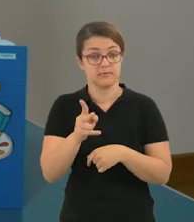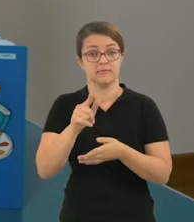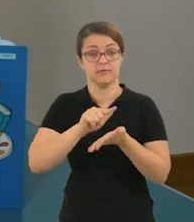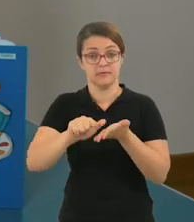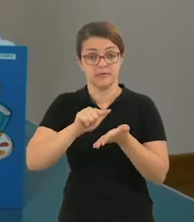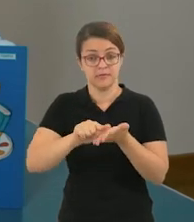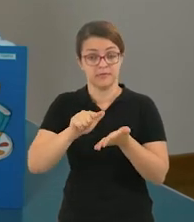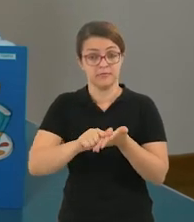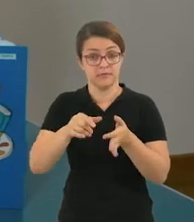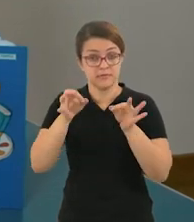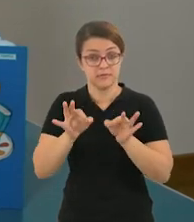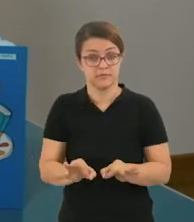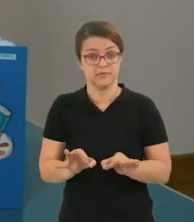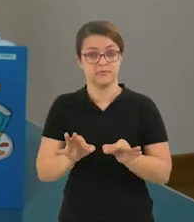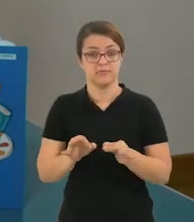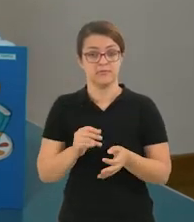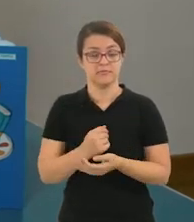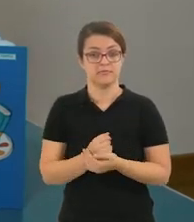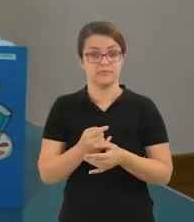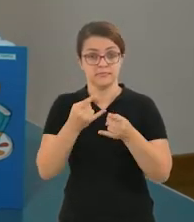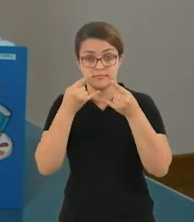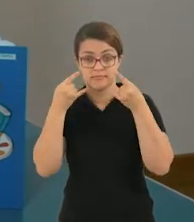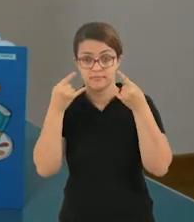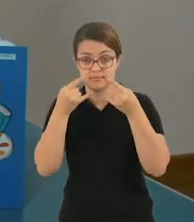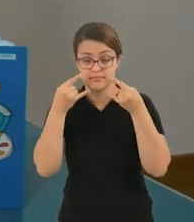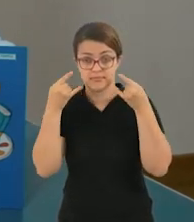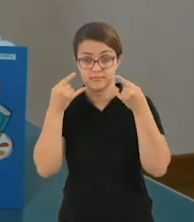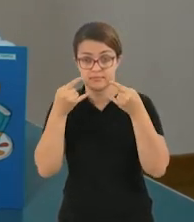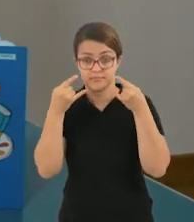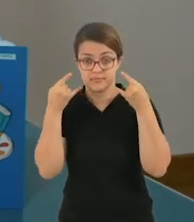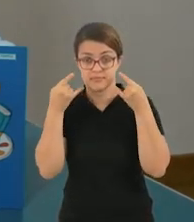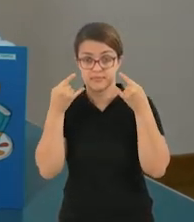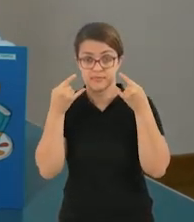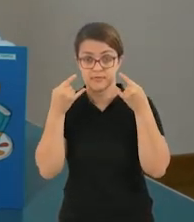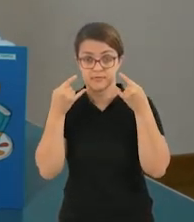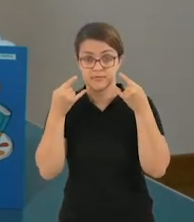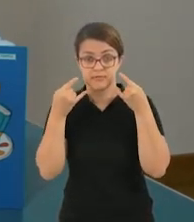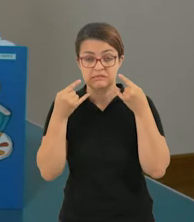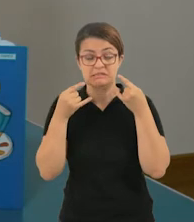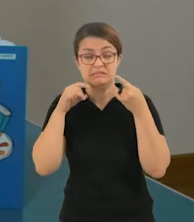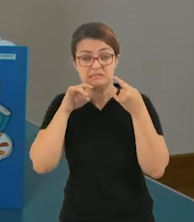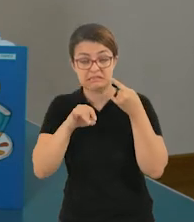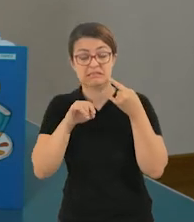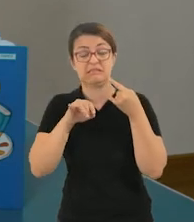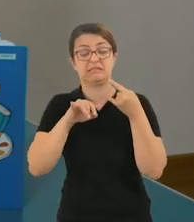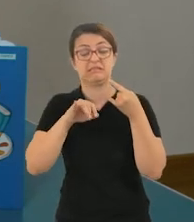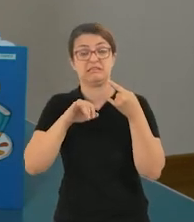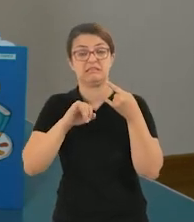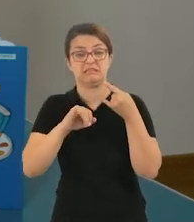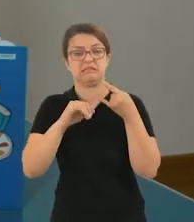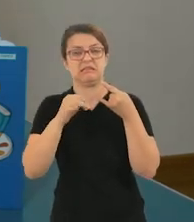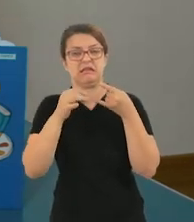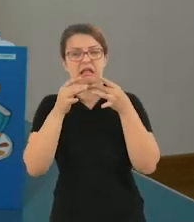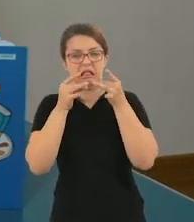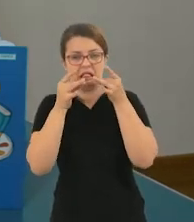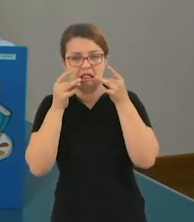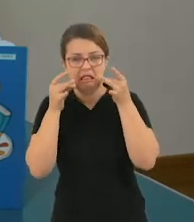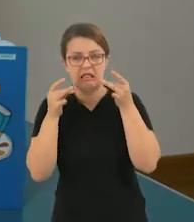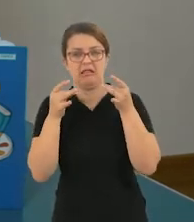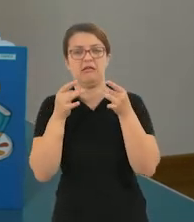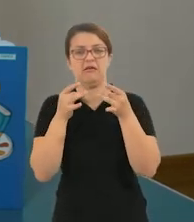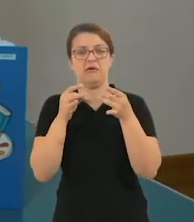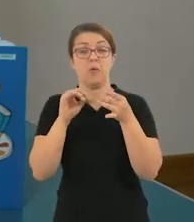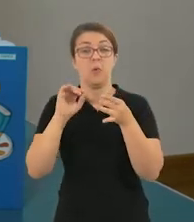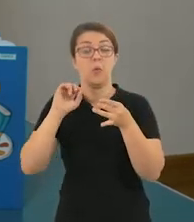sempre higienizada corretamente, troque a máscara sempre que estiver úmida ou suja, ou a cada duas